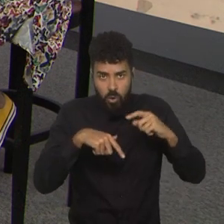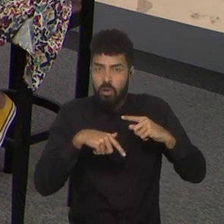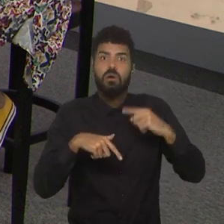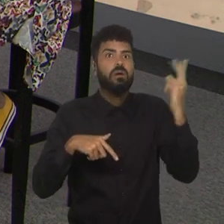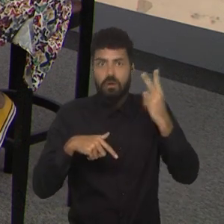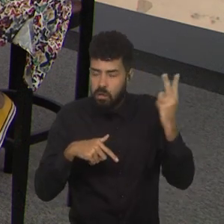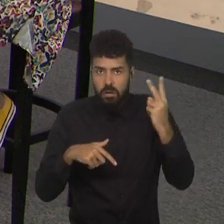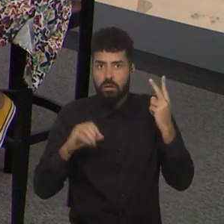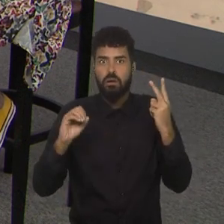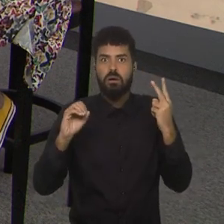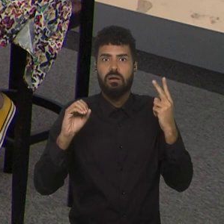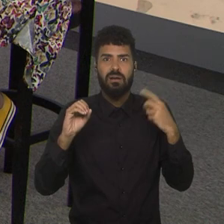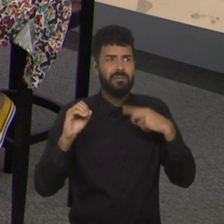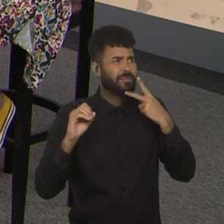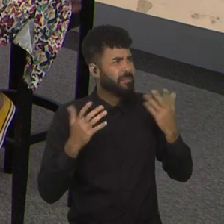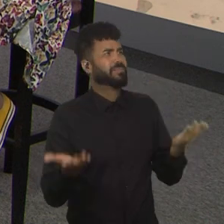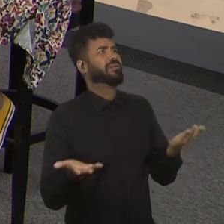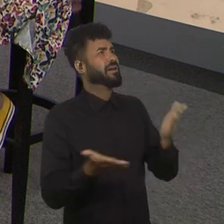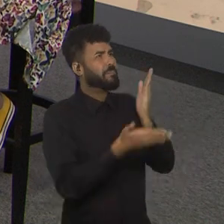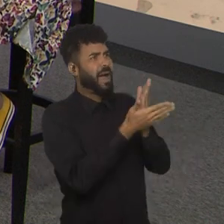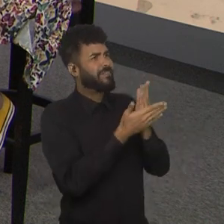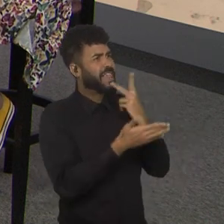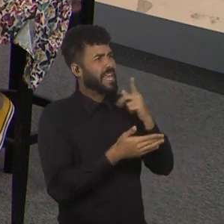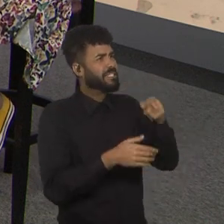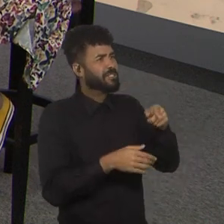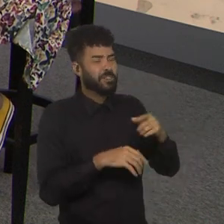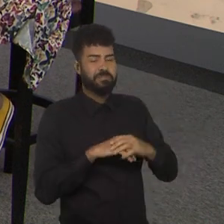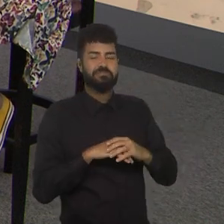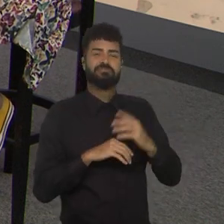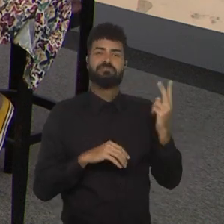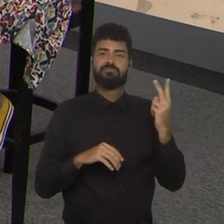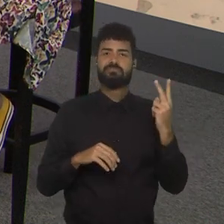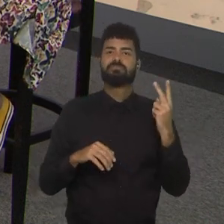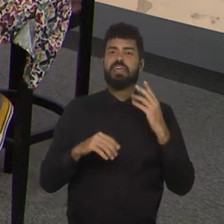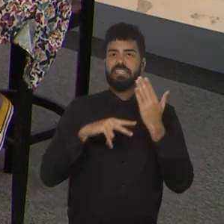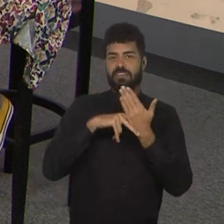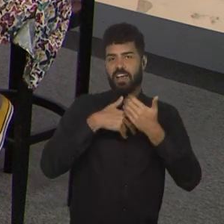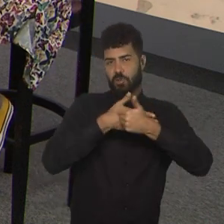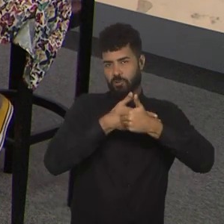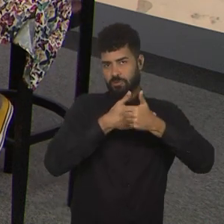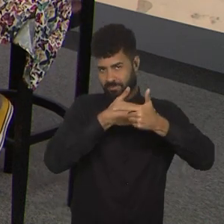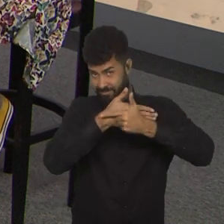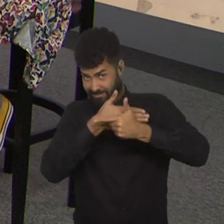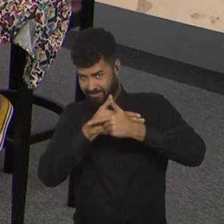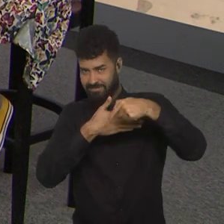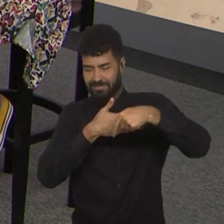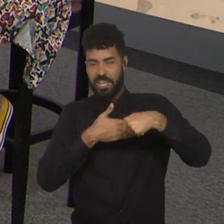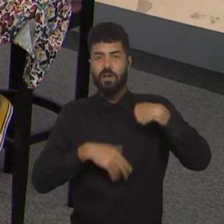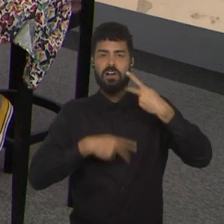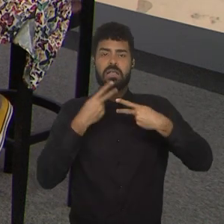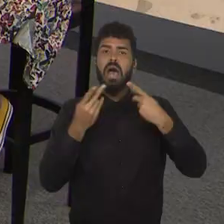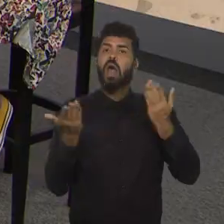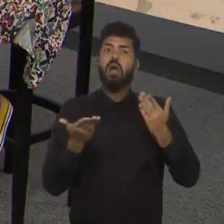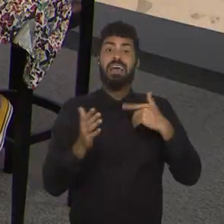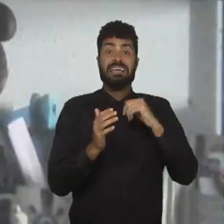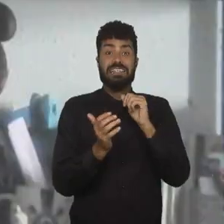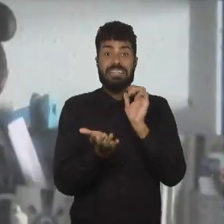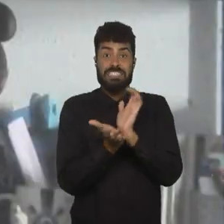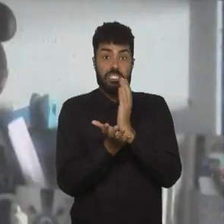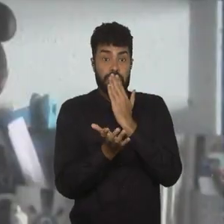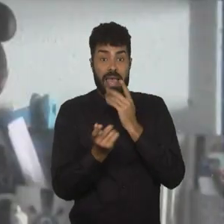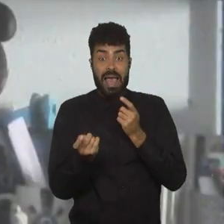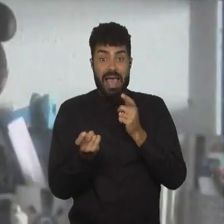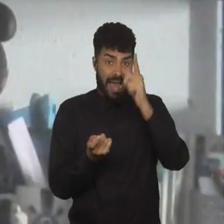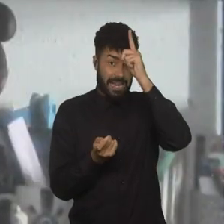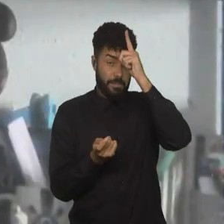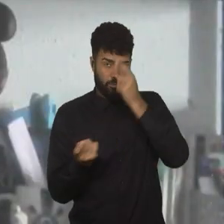gol de novo, aí o pessoal, Tati, o é que tá acontecendo, aí na virada do, no intervalo, eu falei, gente, agora é só o time alemão segurar, a